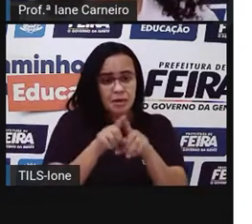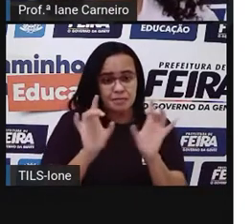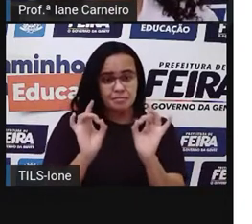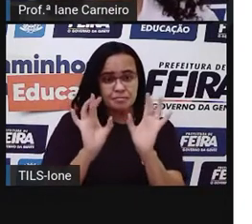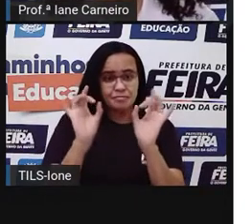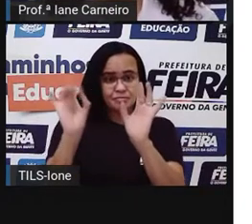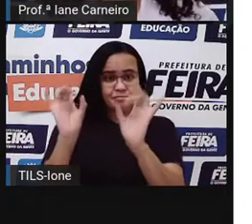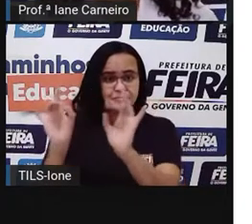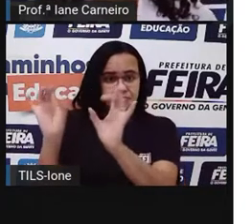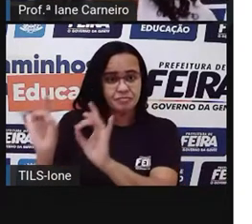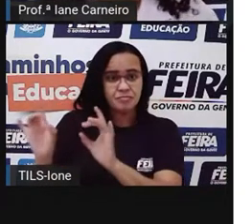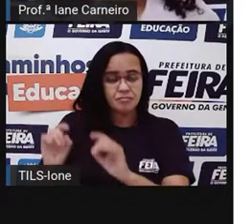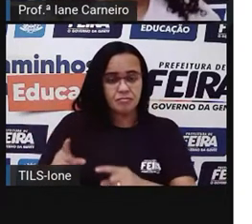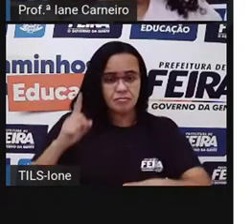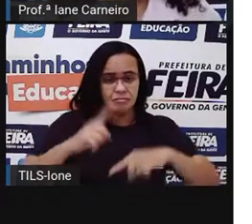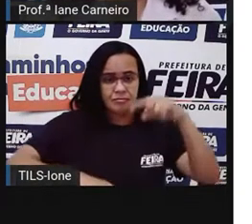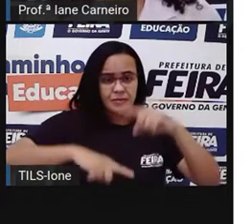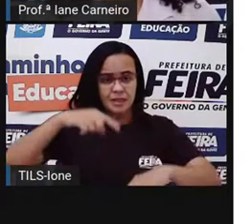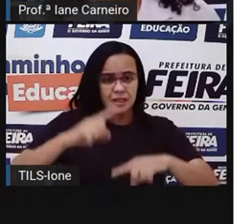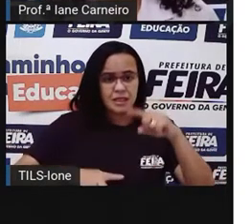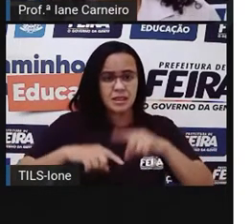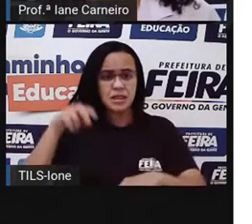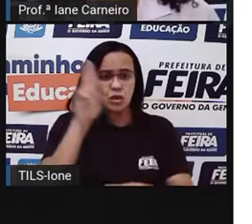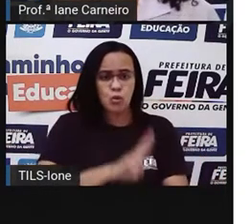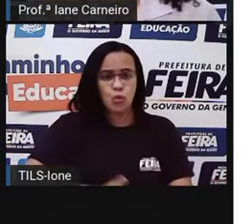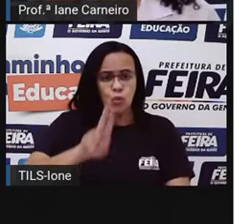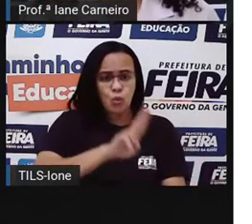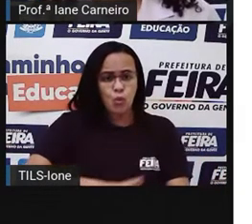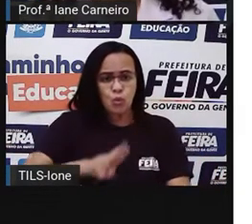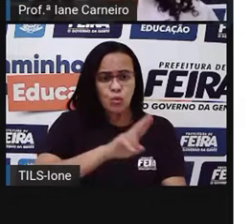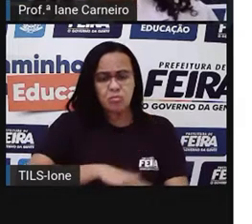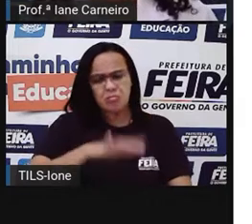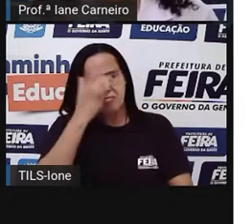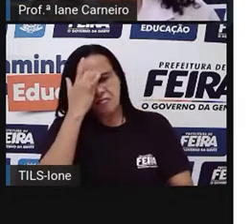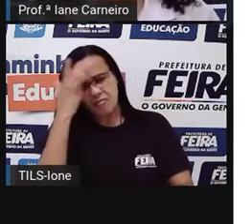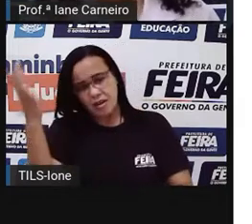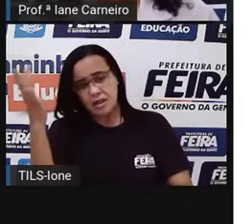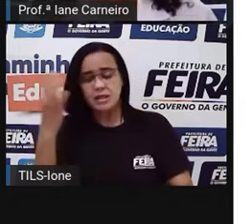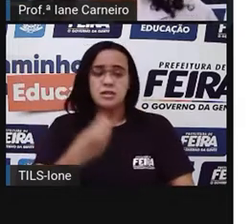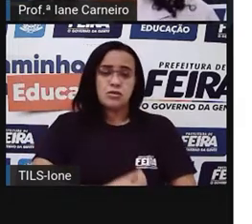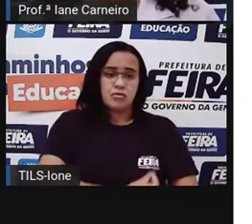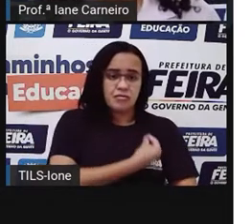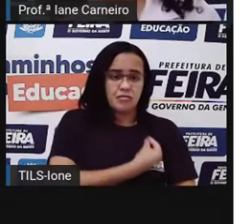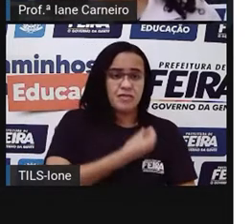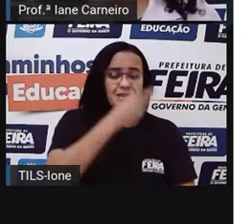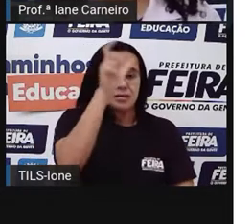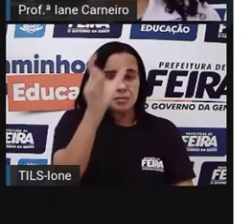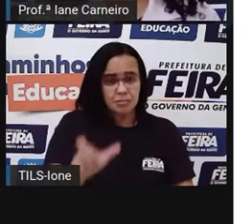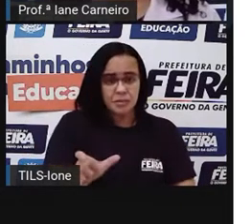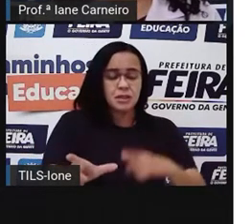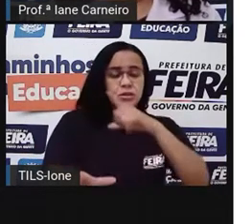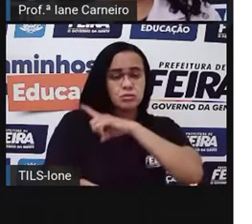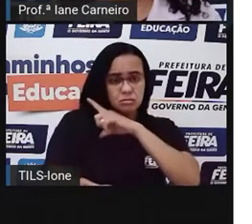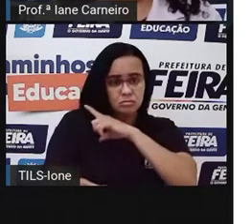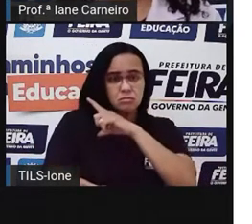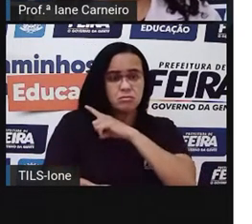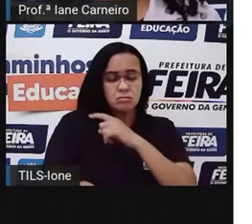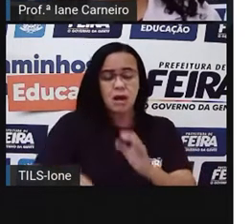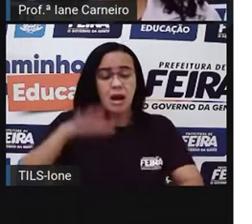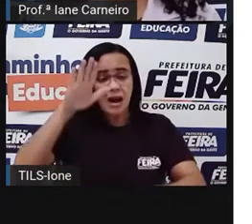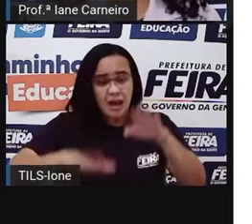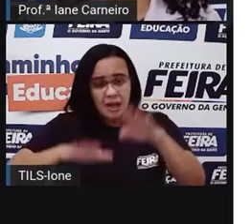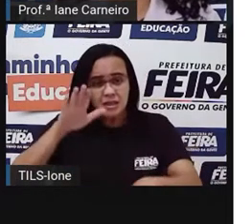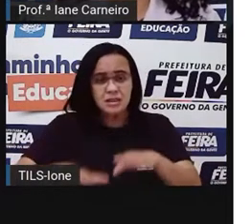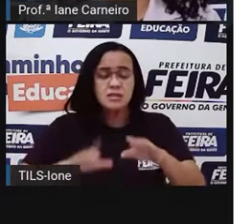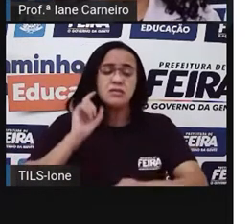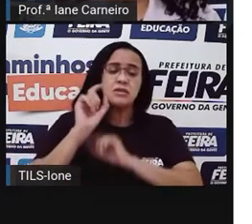material, porque facilita a vida do comprador, né? Do cliente. Então, às vezes, olha só, você recebe,